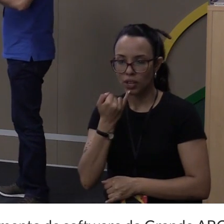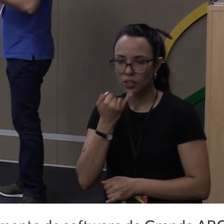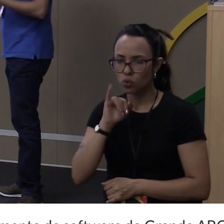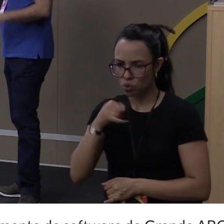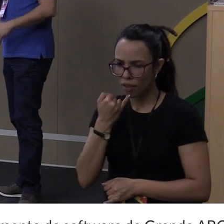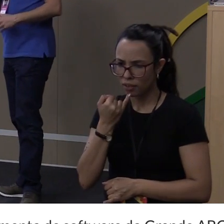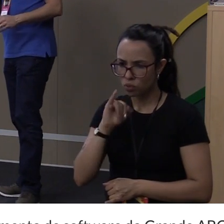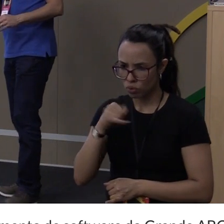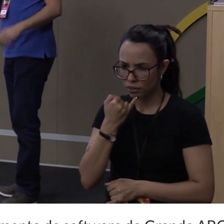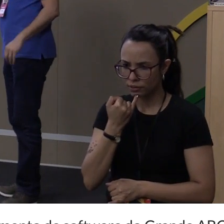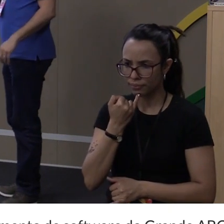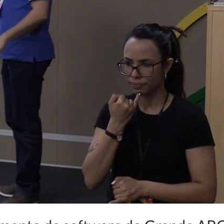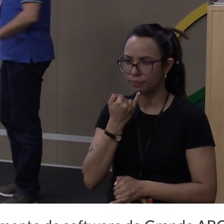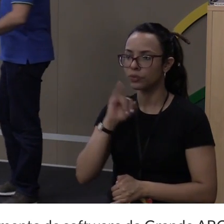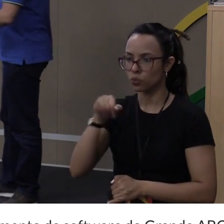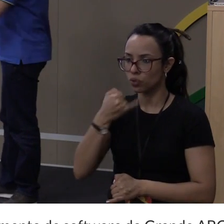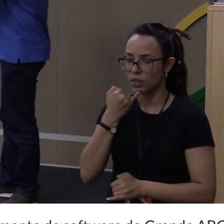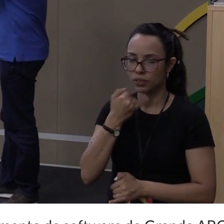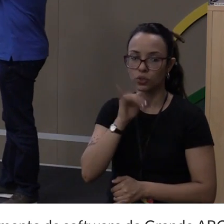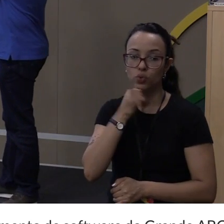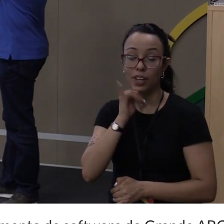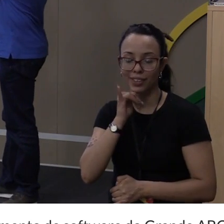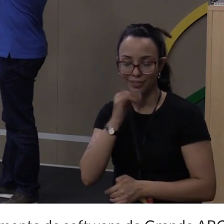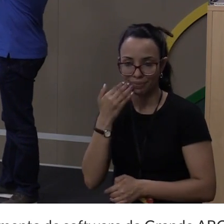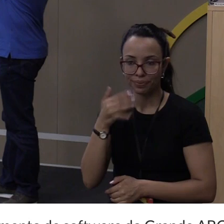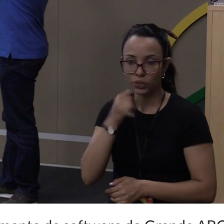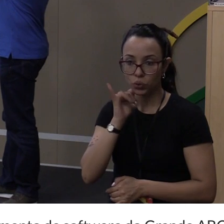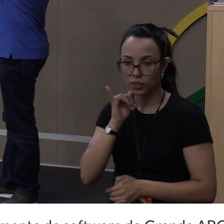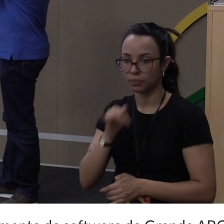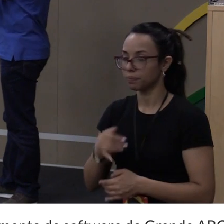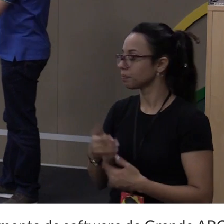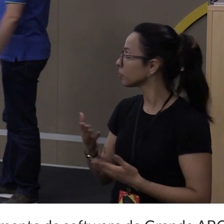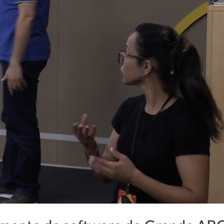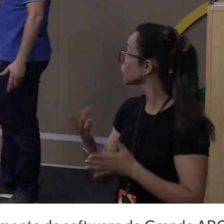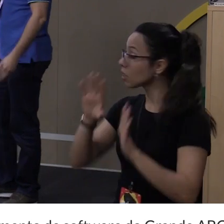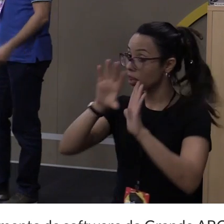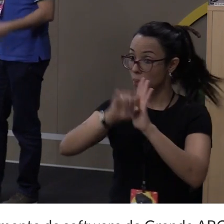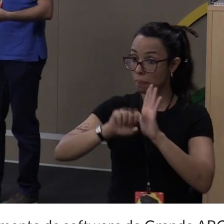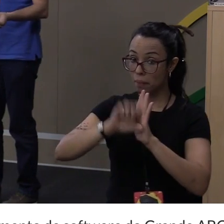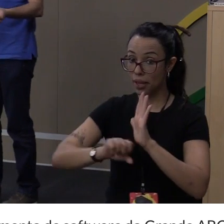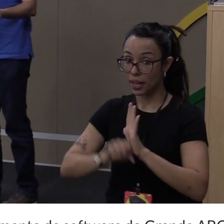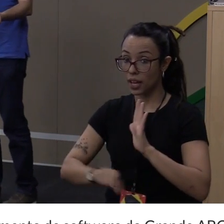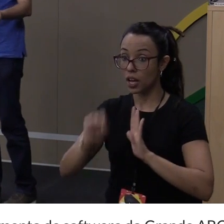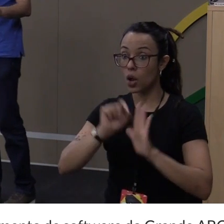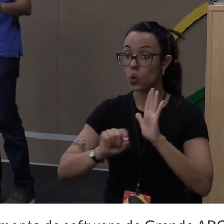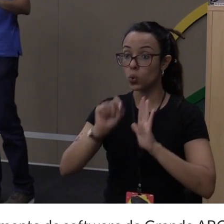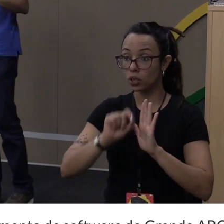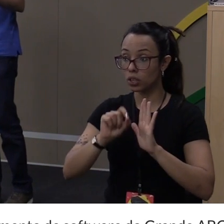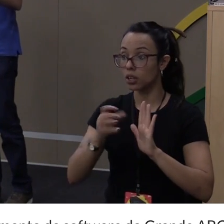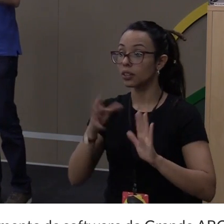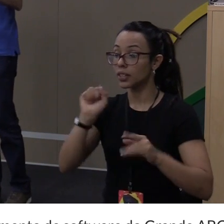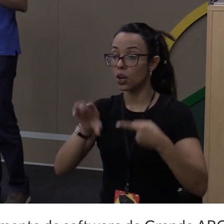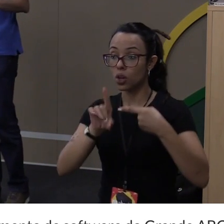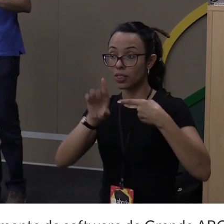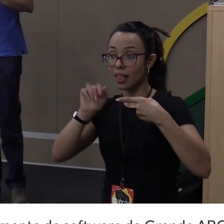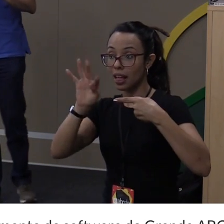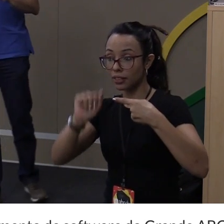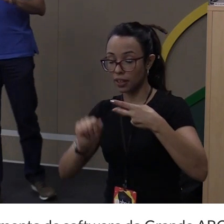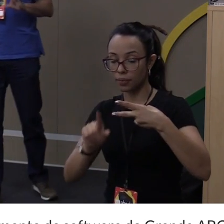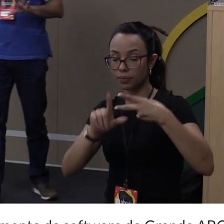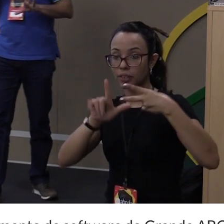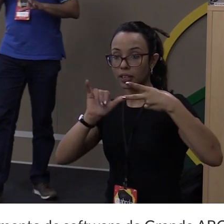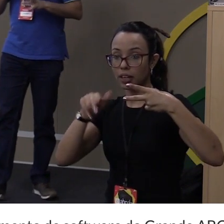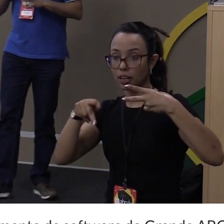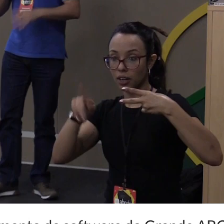quer extrair desse site? A gente quer extrair a data e o link